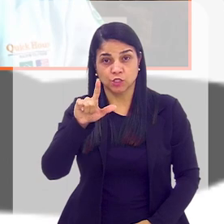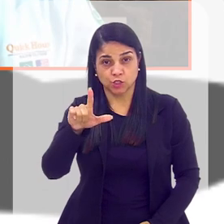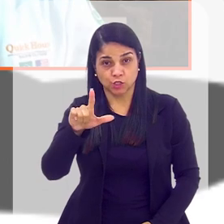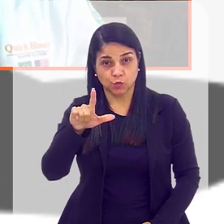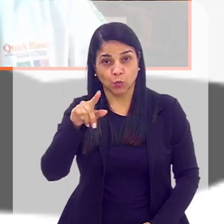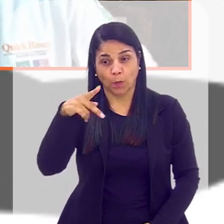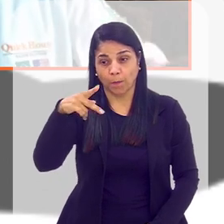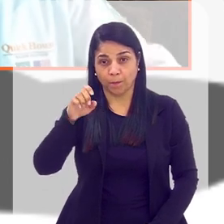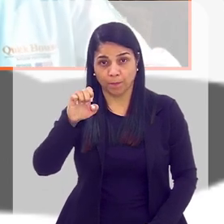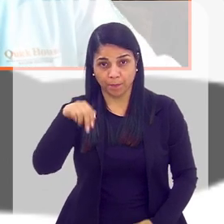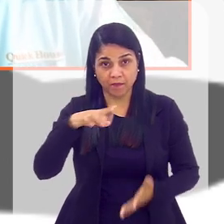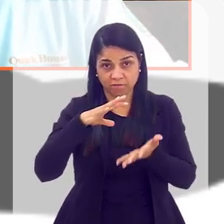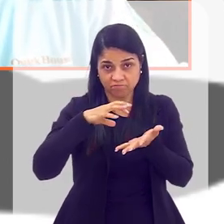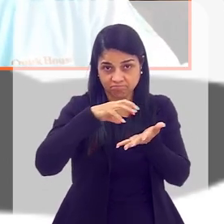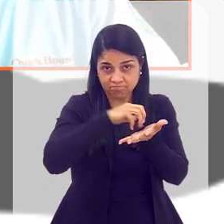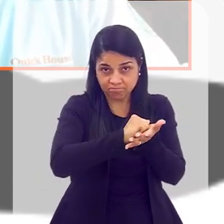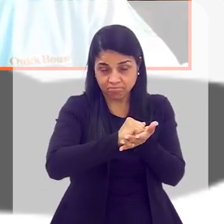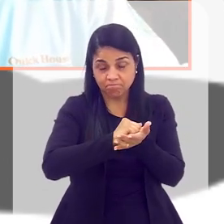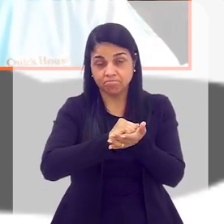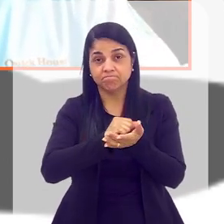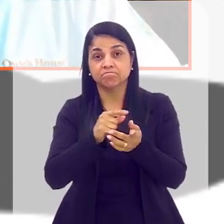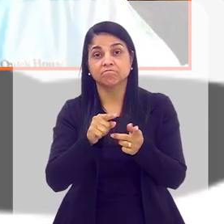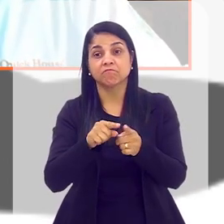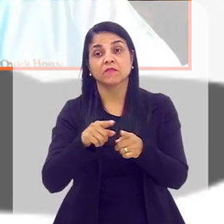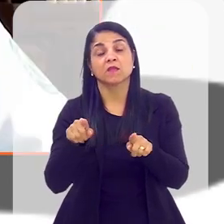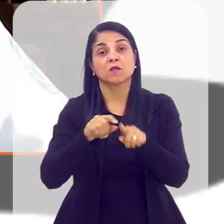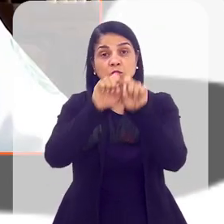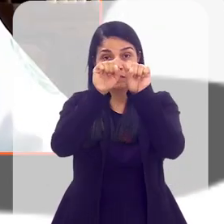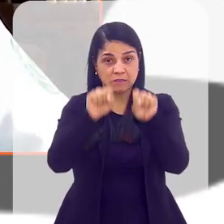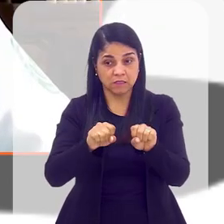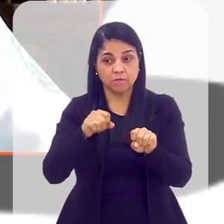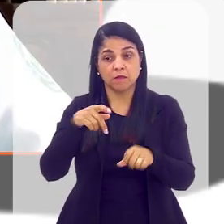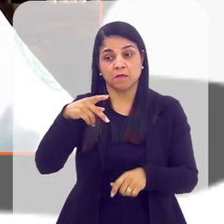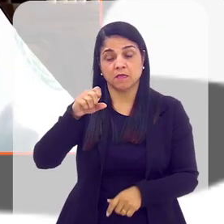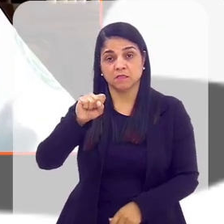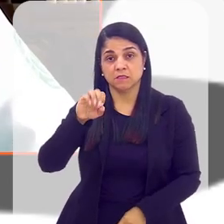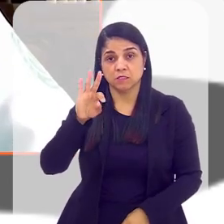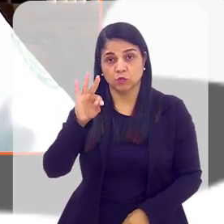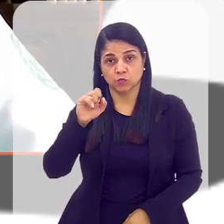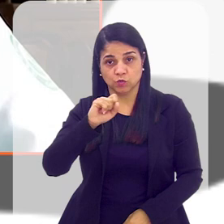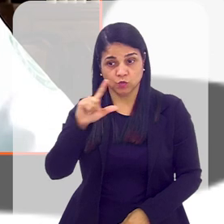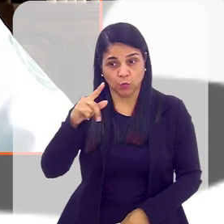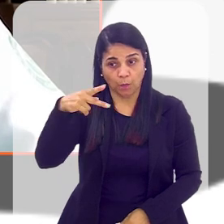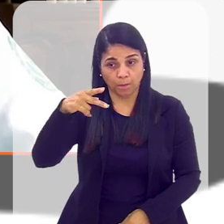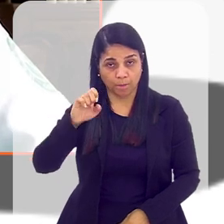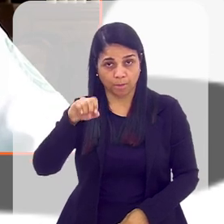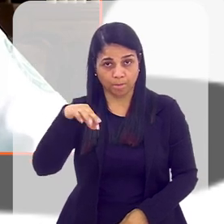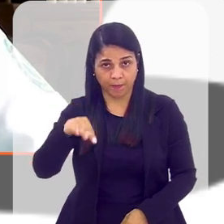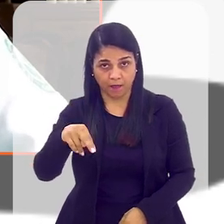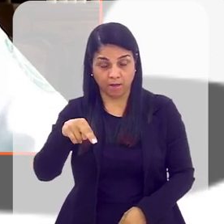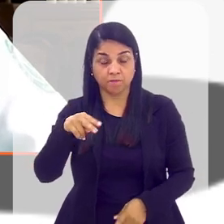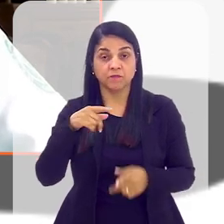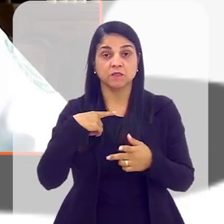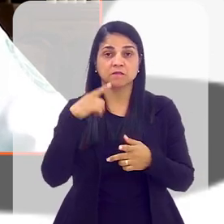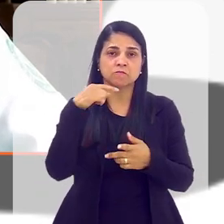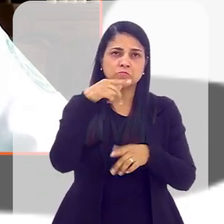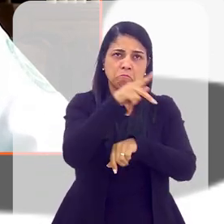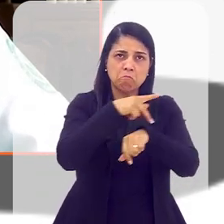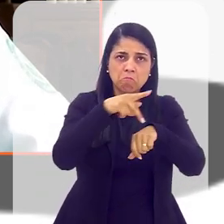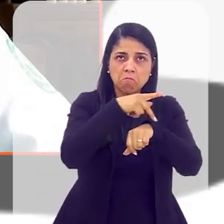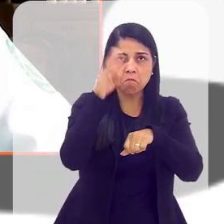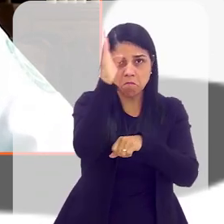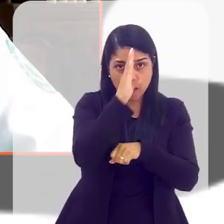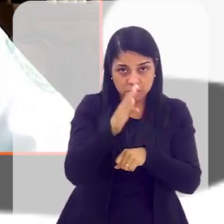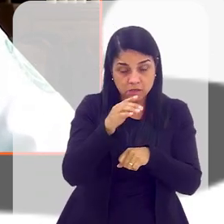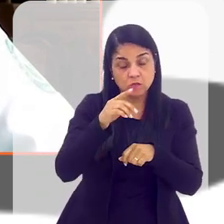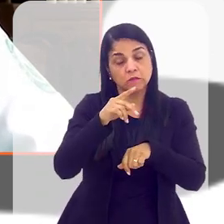vocês patentearam, né? O sistema Steel Panel está patenteado no Brasil e nos Estados Unidos. A gente trabalhou